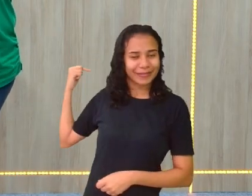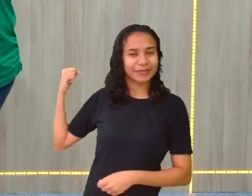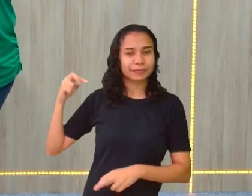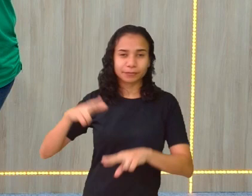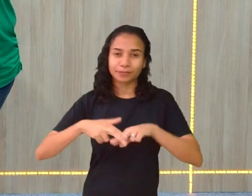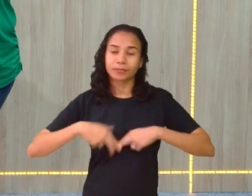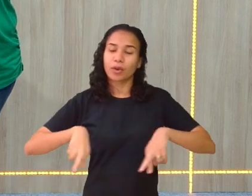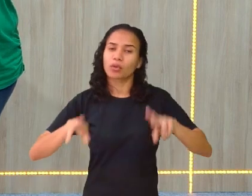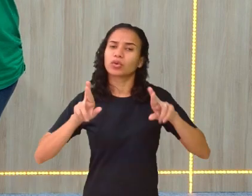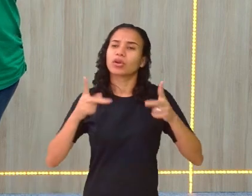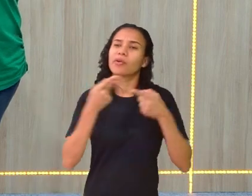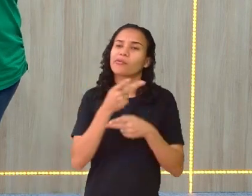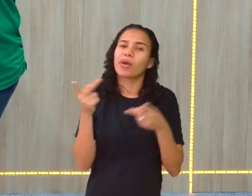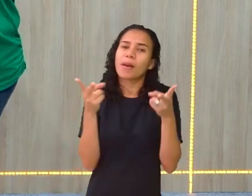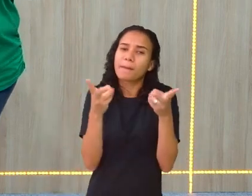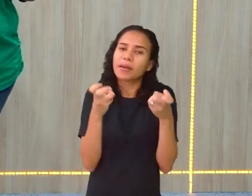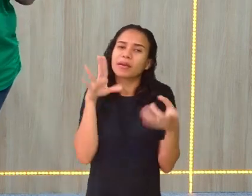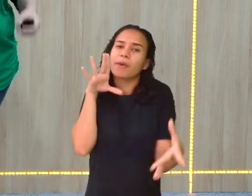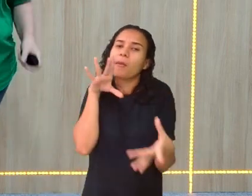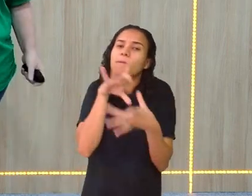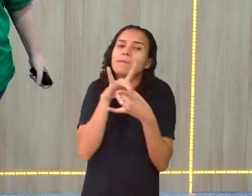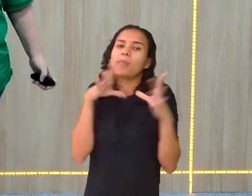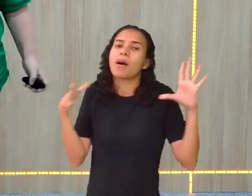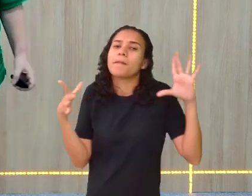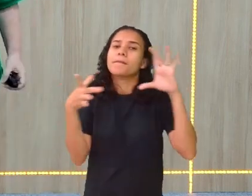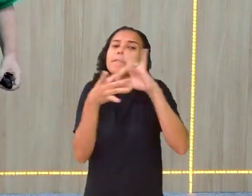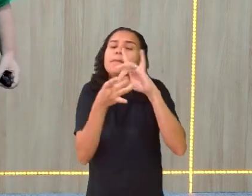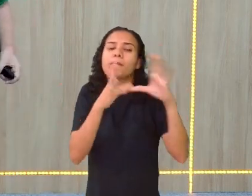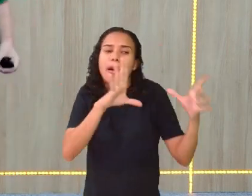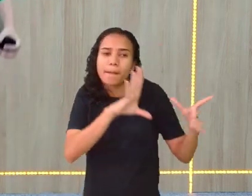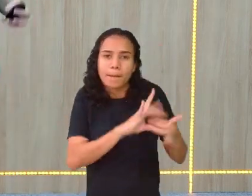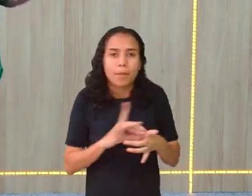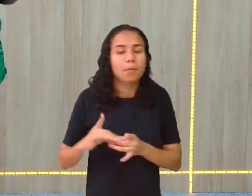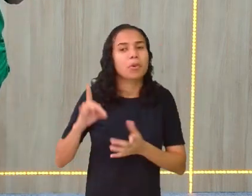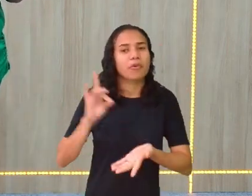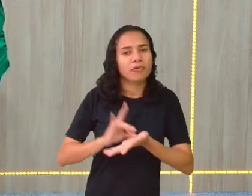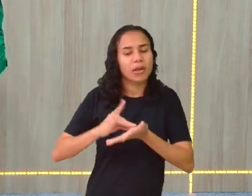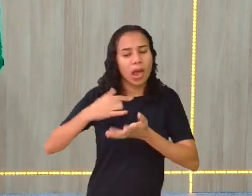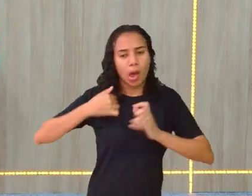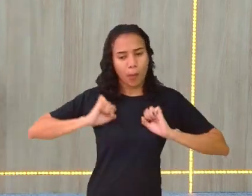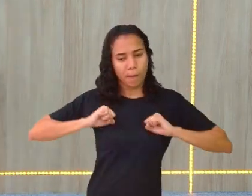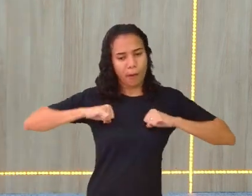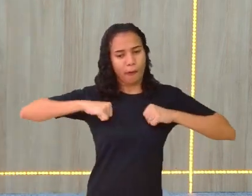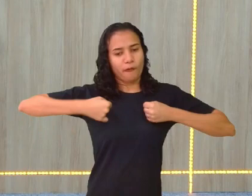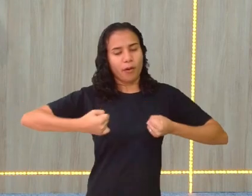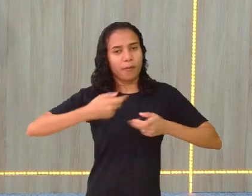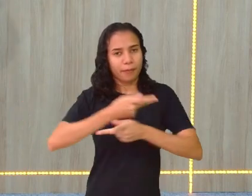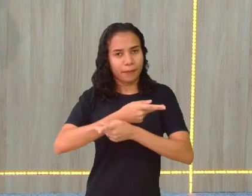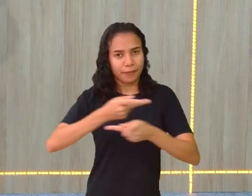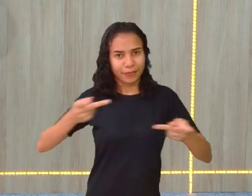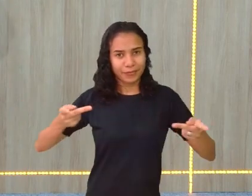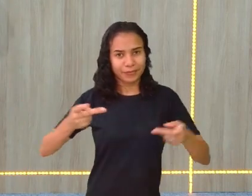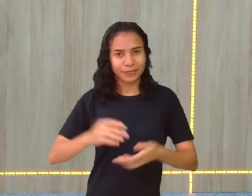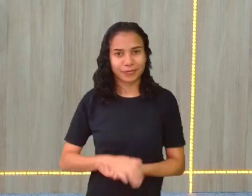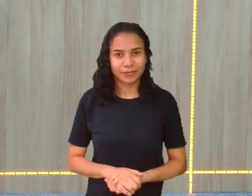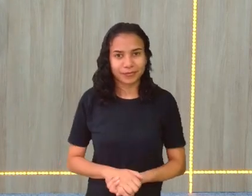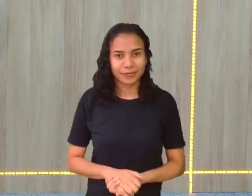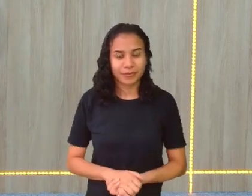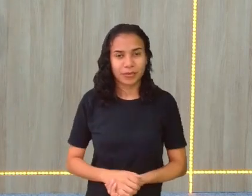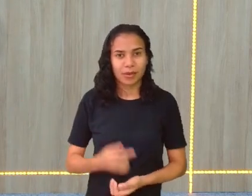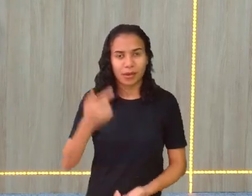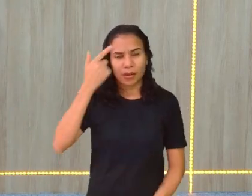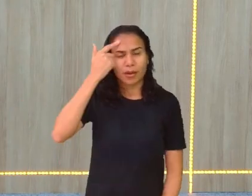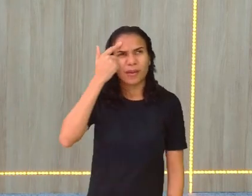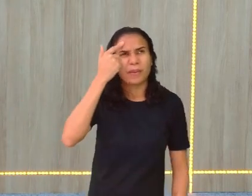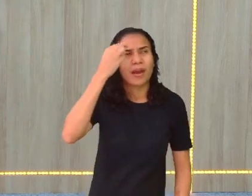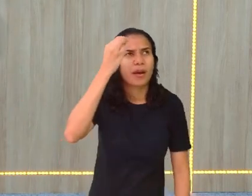Vocês tenham percebido essas conexões, eu realmente me esforcei para que vocês parem de